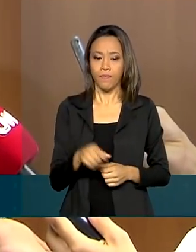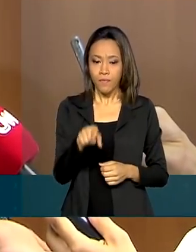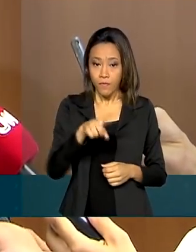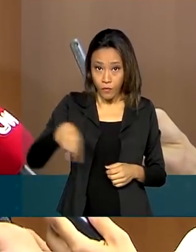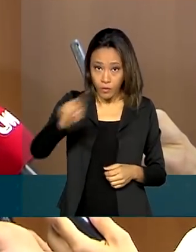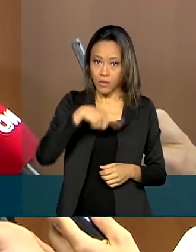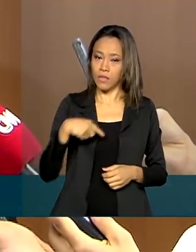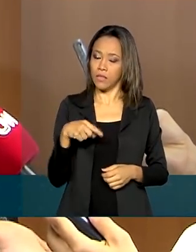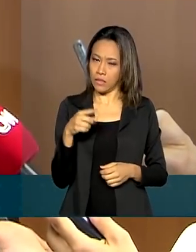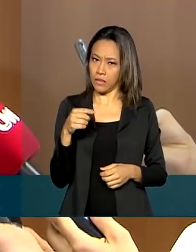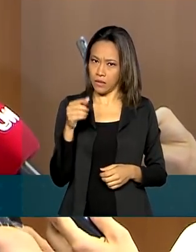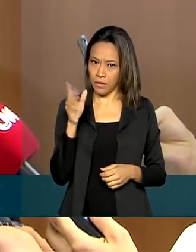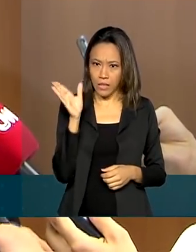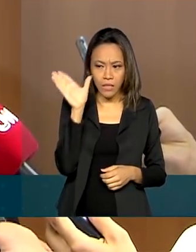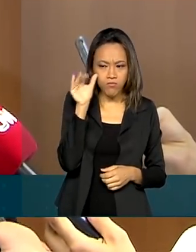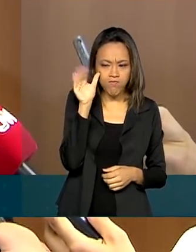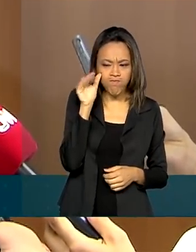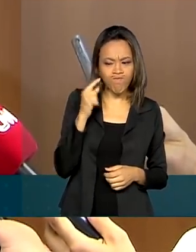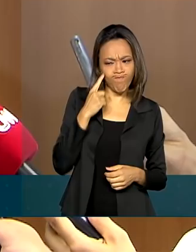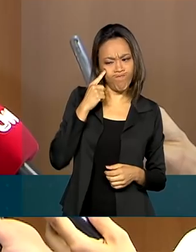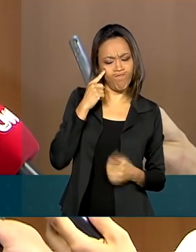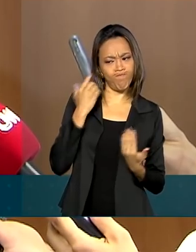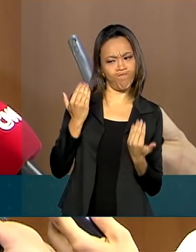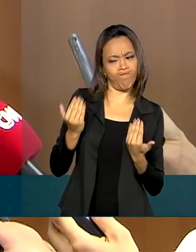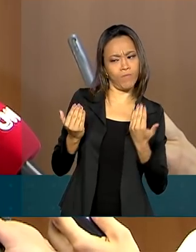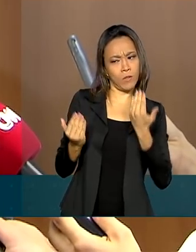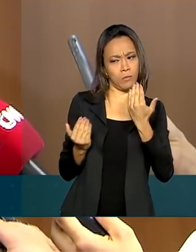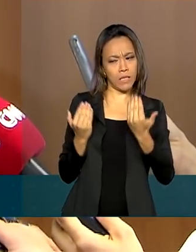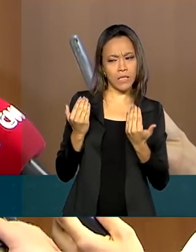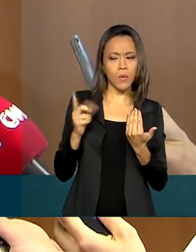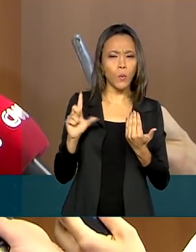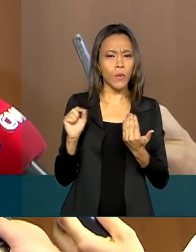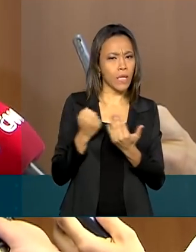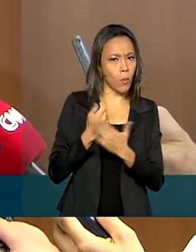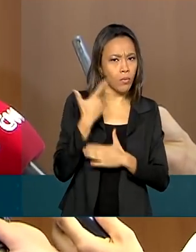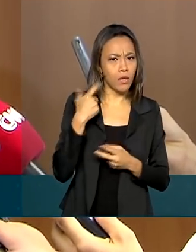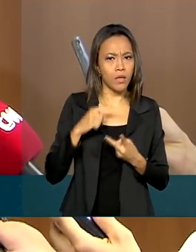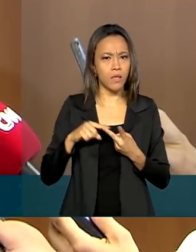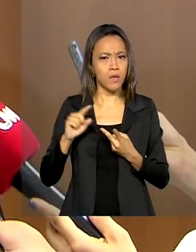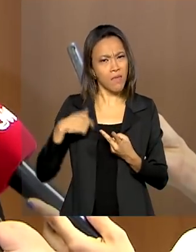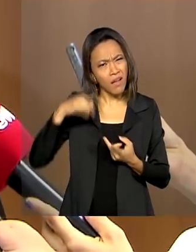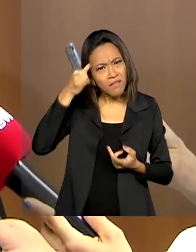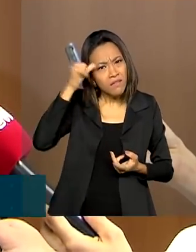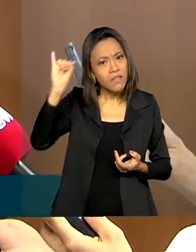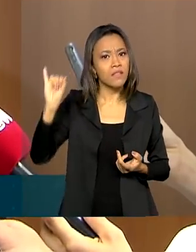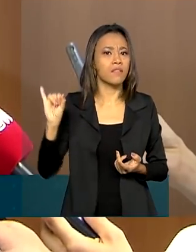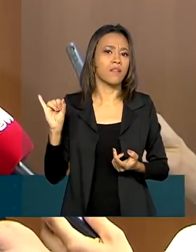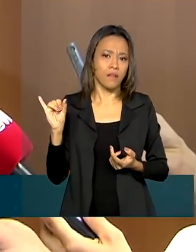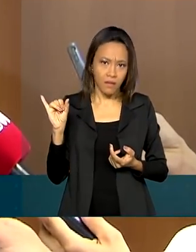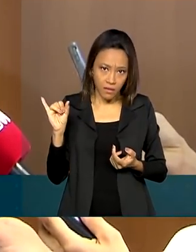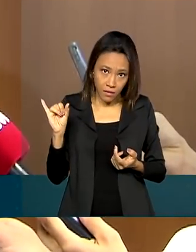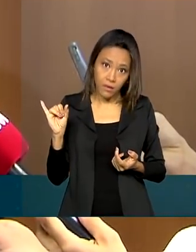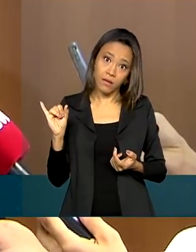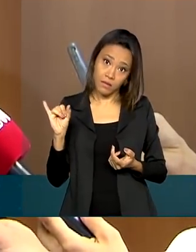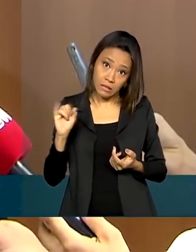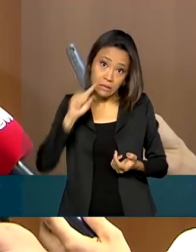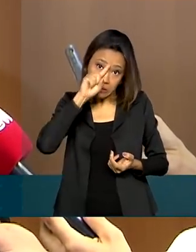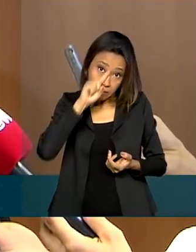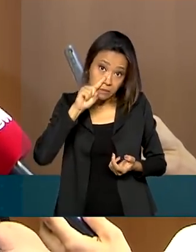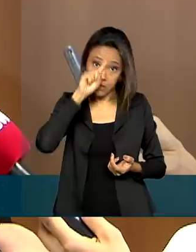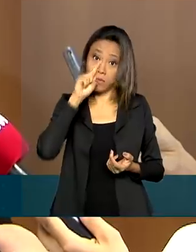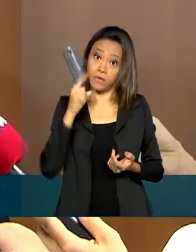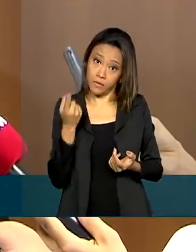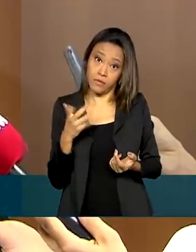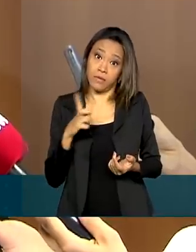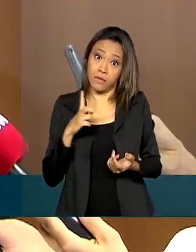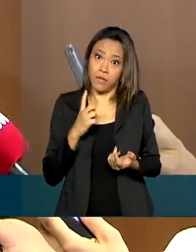checar as informações de onde está comprando, o que está comprando, para evitar cair nas armadilhas que